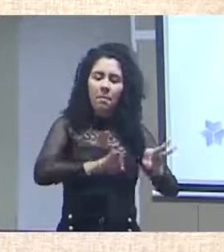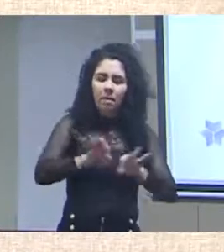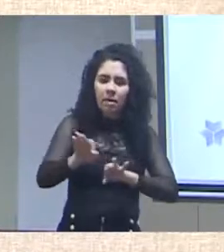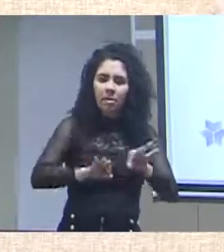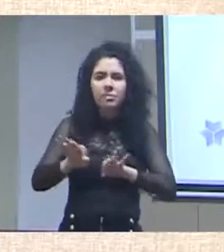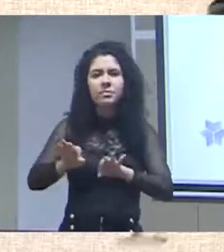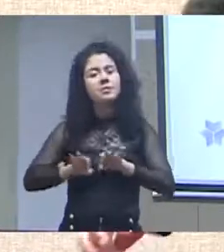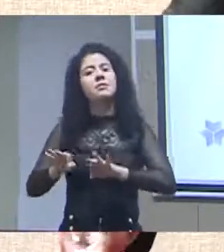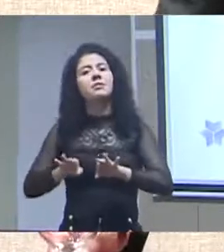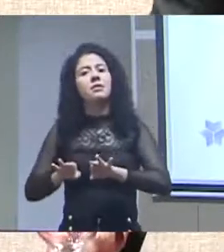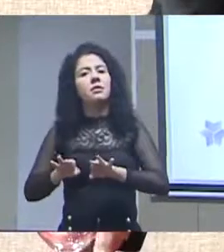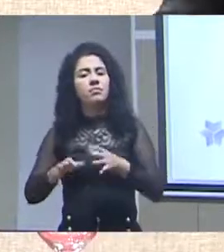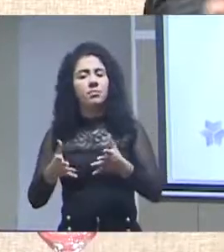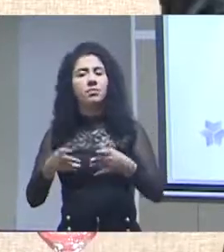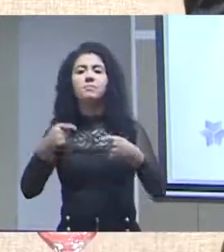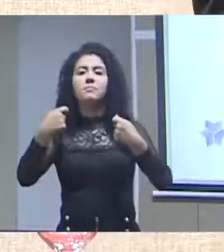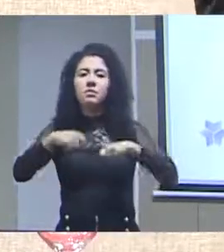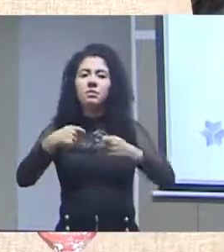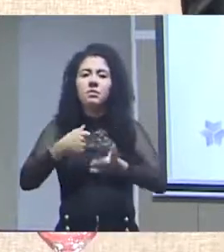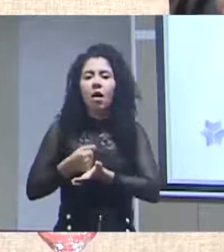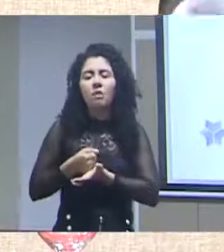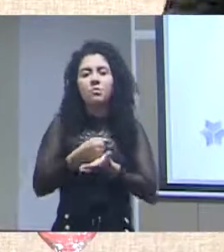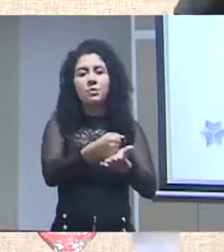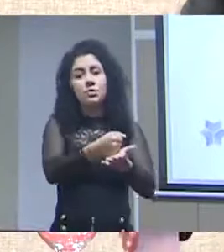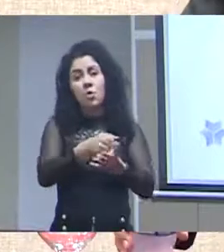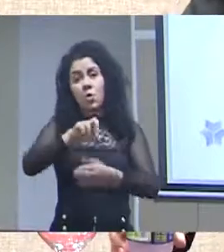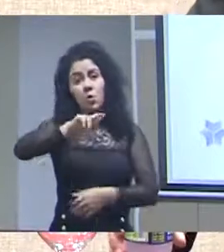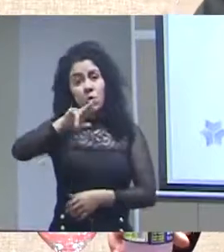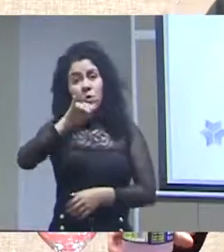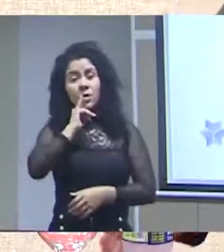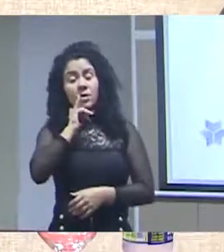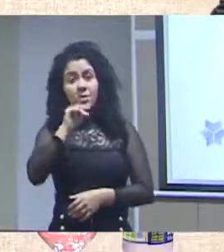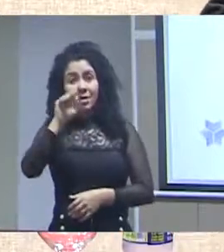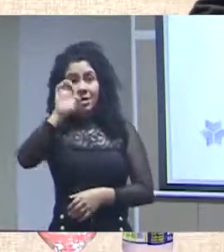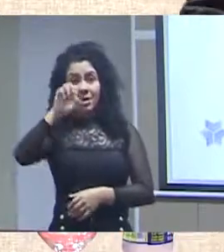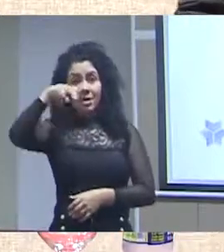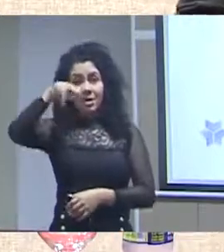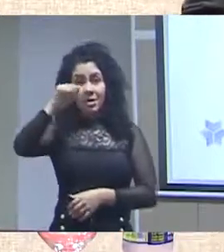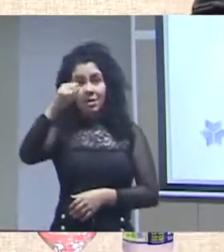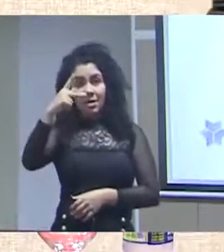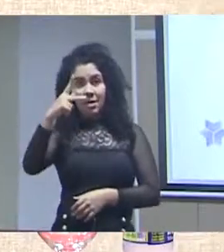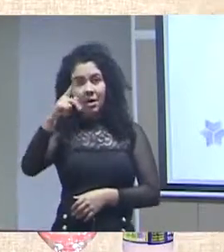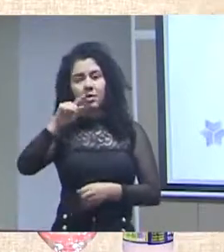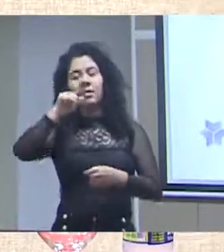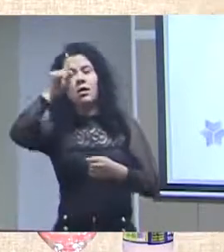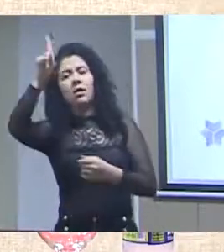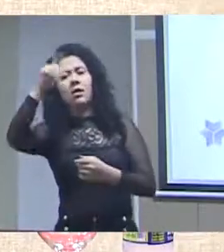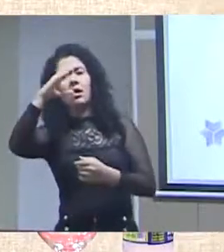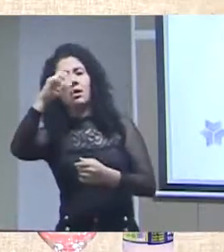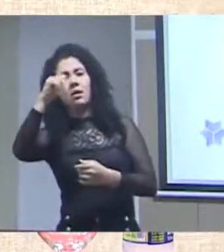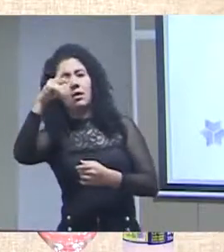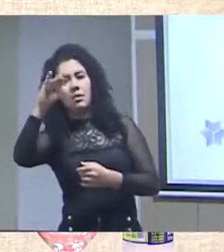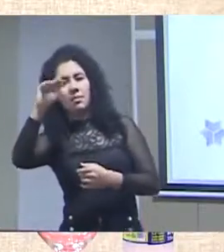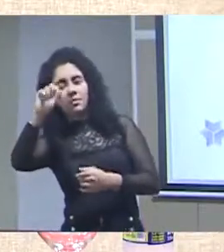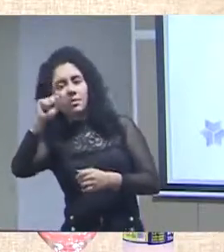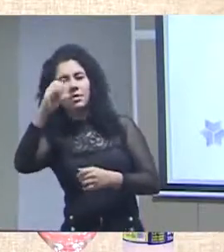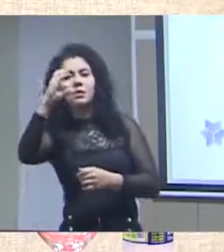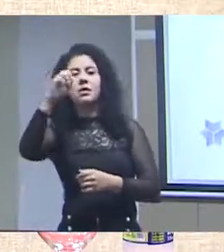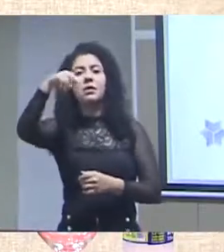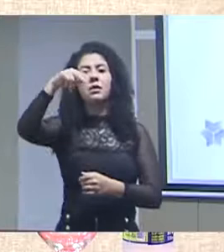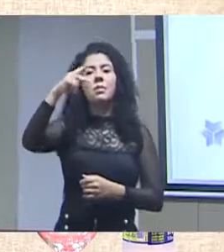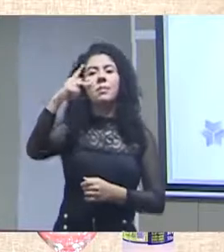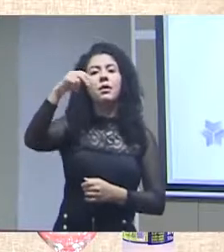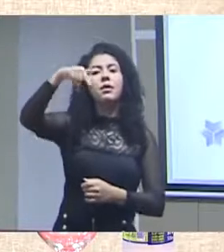preparar, devem, enfim, contribuir. Então, não é à toa que na ENAP, aqui, na CAPES, no CNPq, na